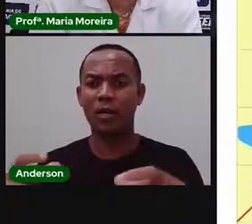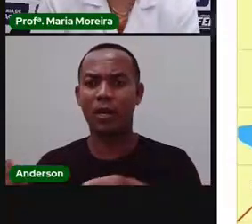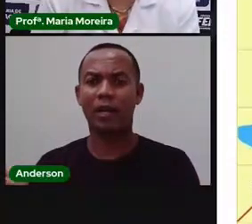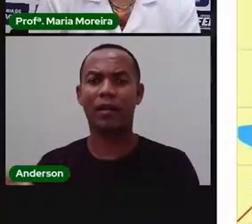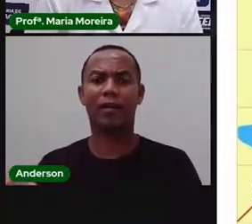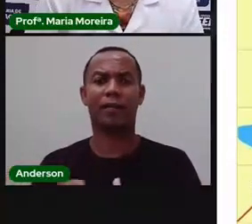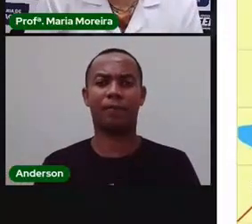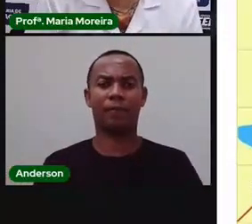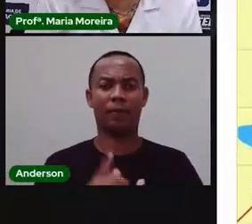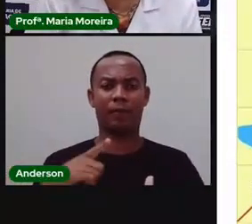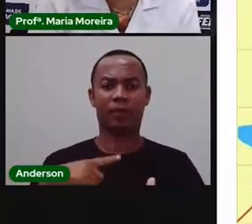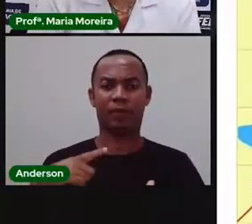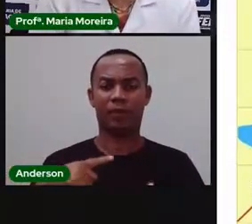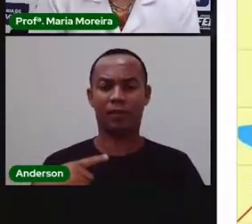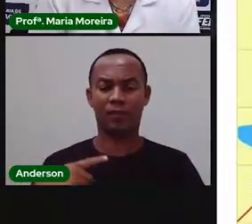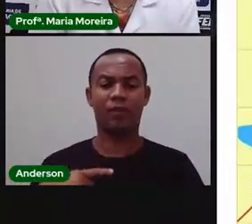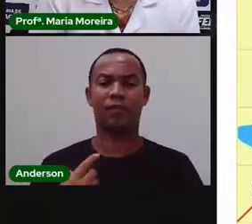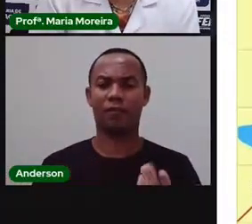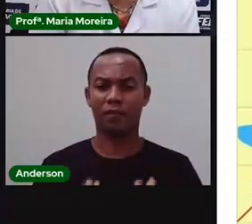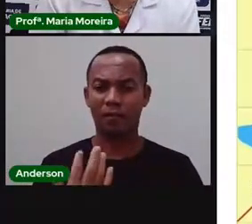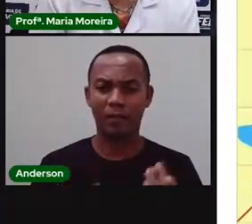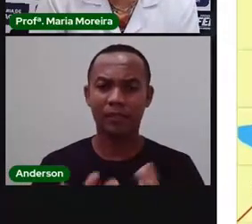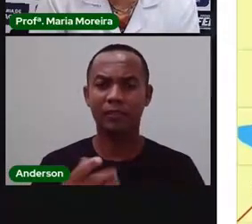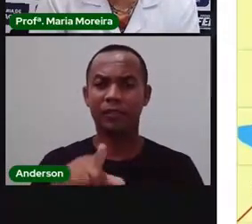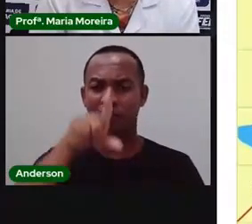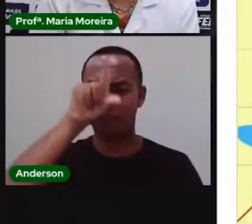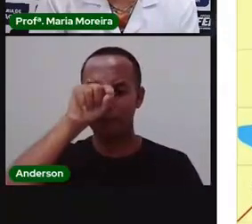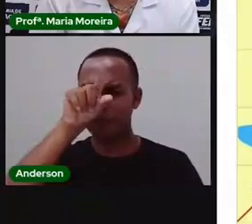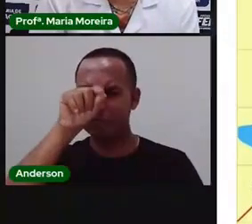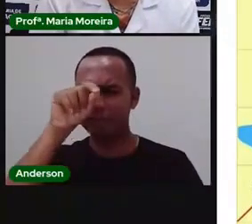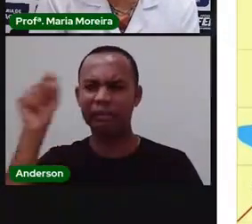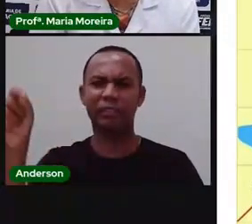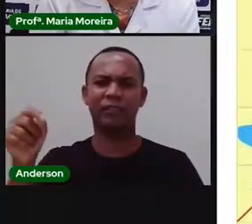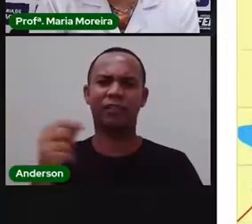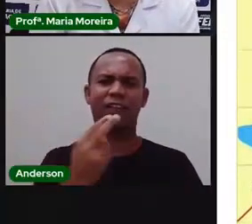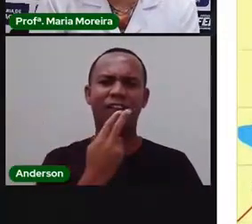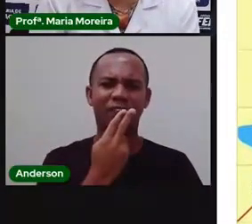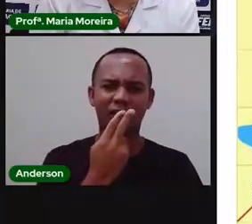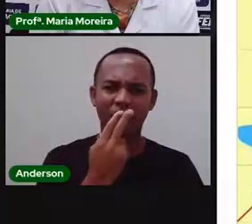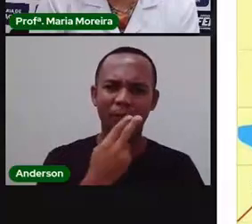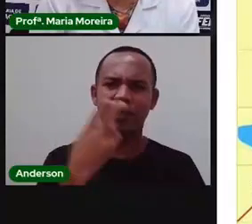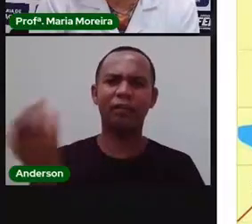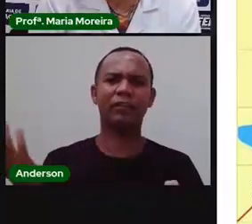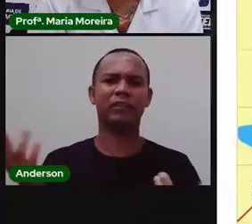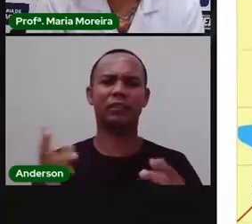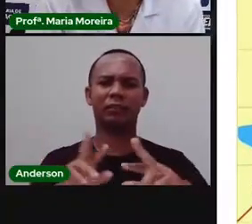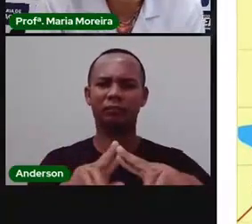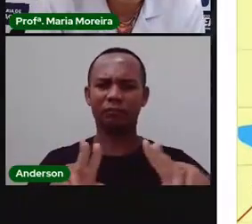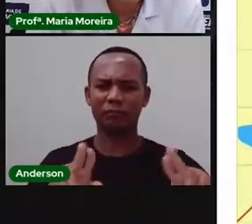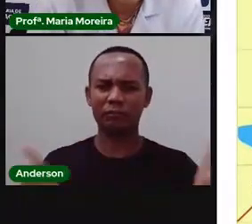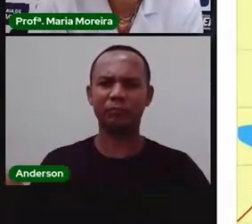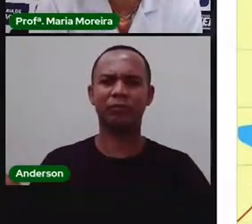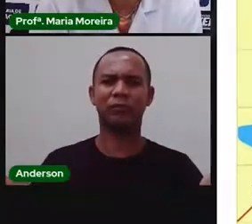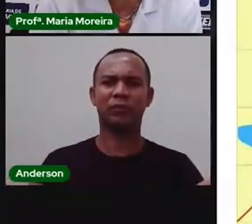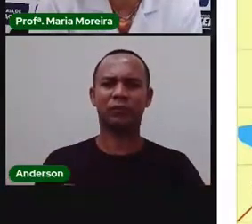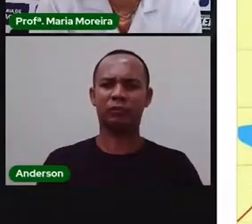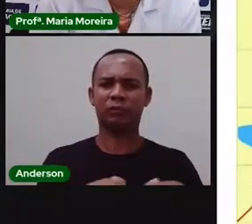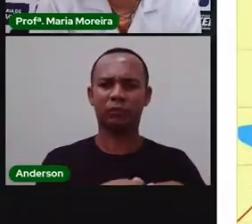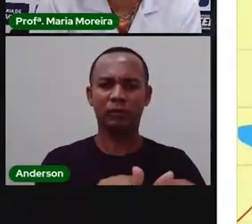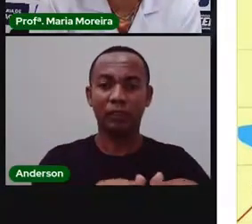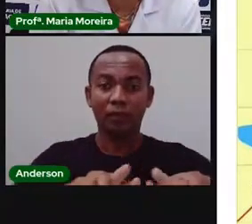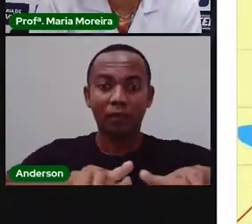Novo Horizonte, Olhos d'Água, Papagaio, Parque Getúlio Vargas, Parque P, Pedra do Descanso, Ponto Central,